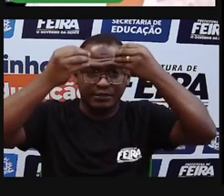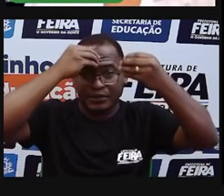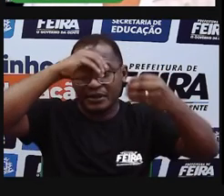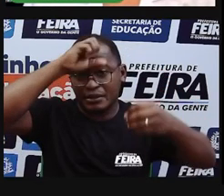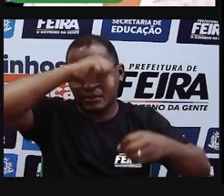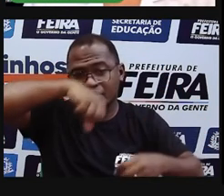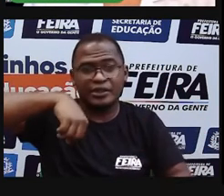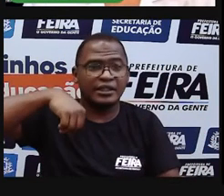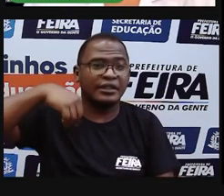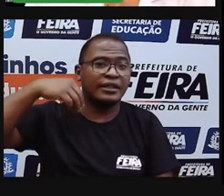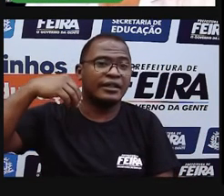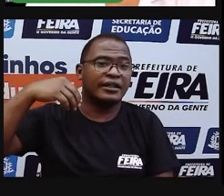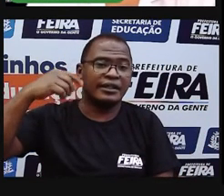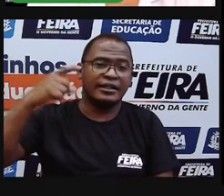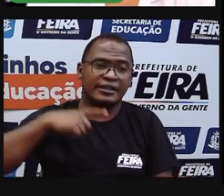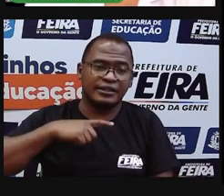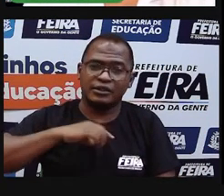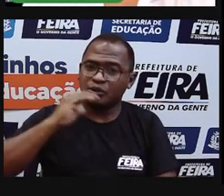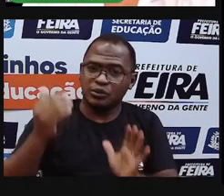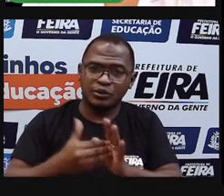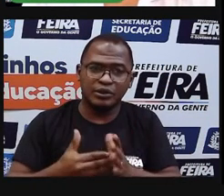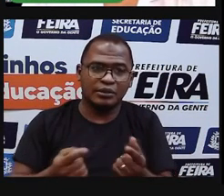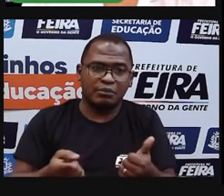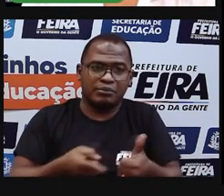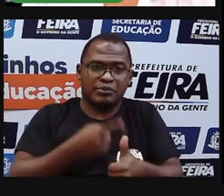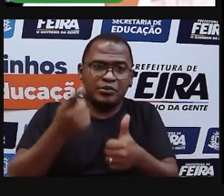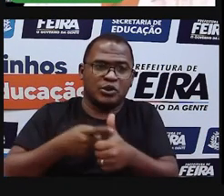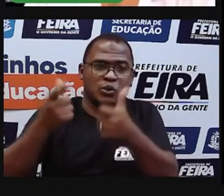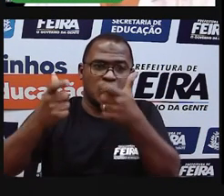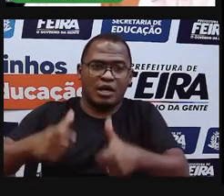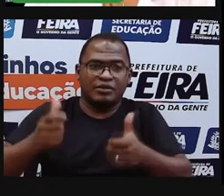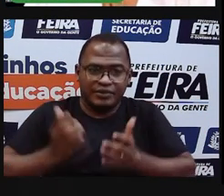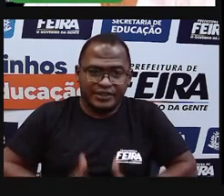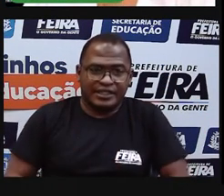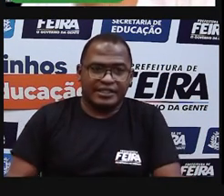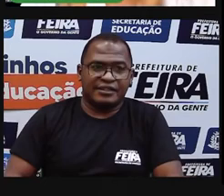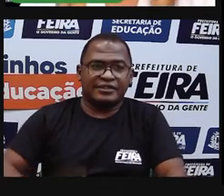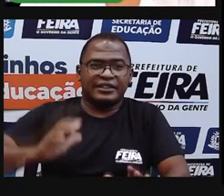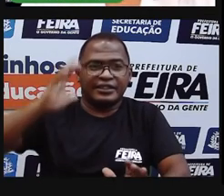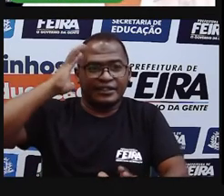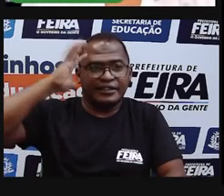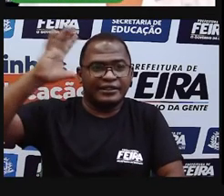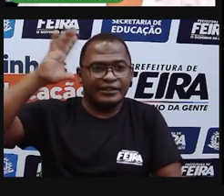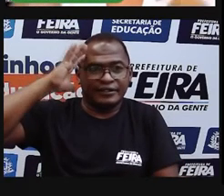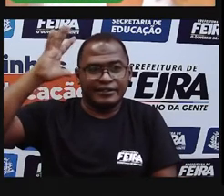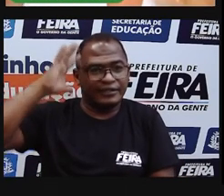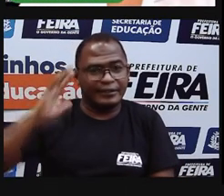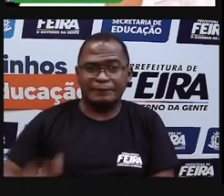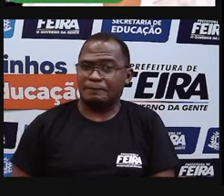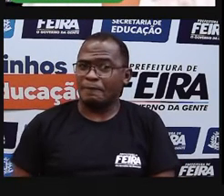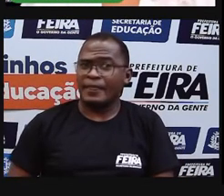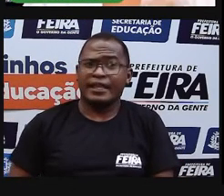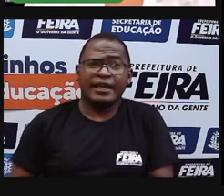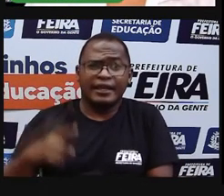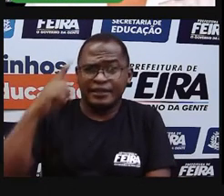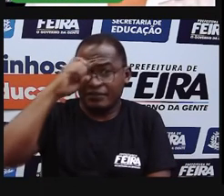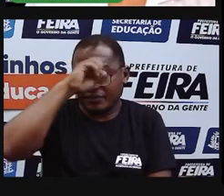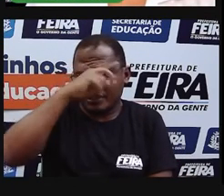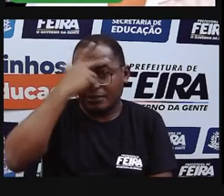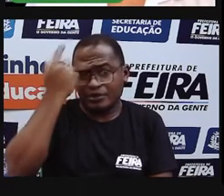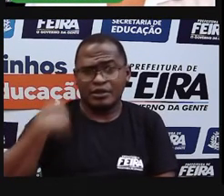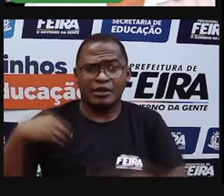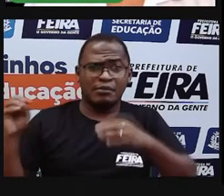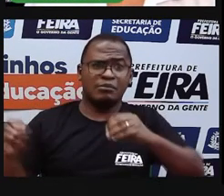Esses primeiros locais, a nossa primeira comunidade. Muito difícil alguém mudar de país, mudar de